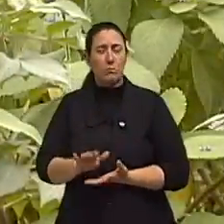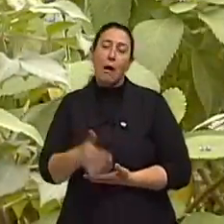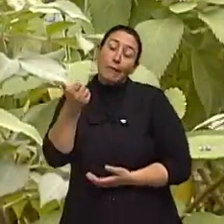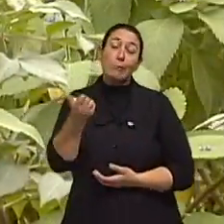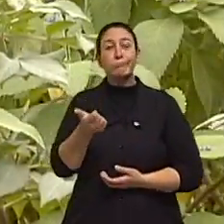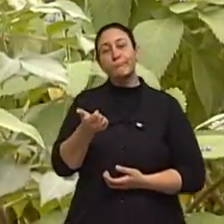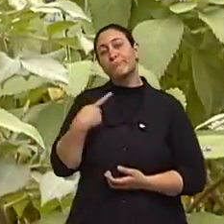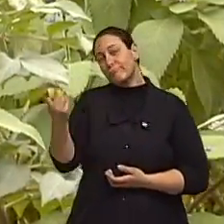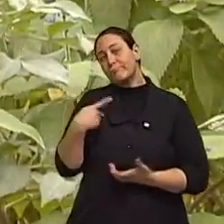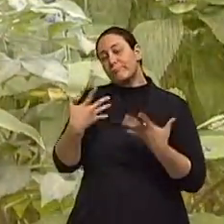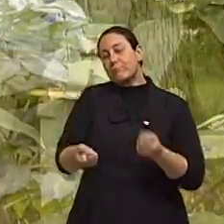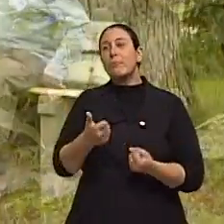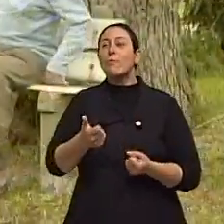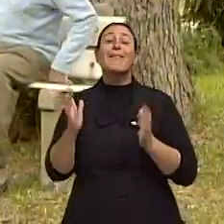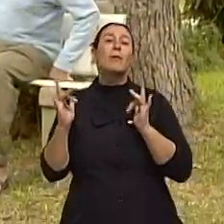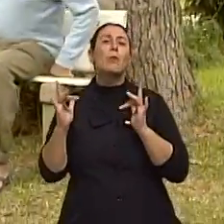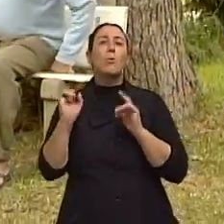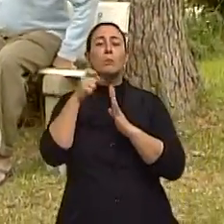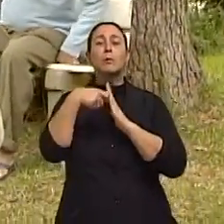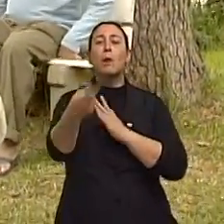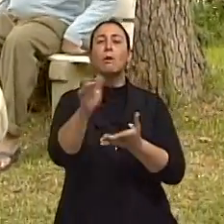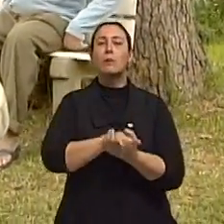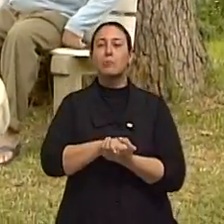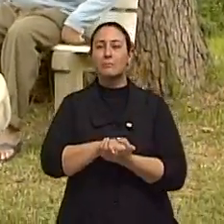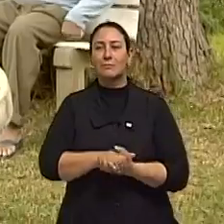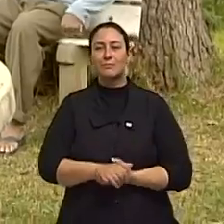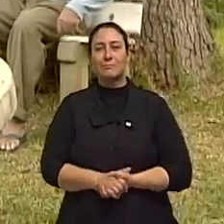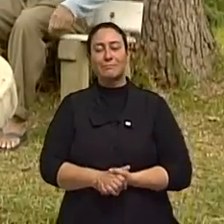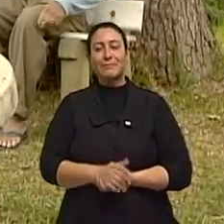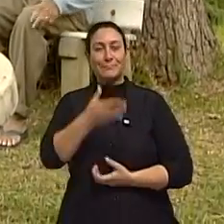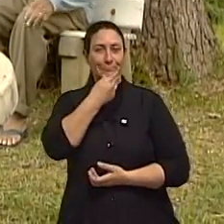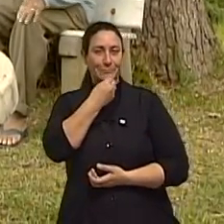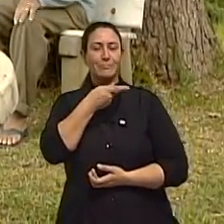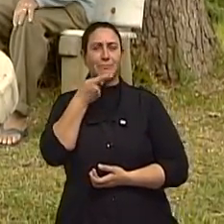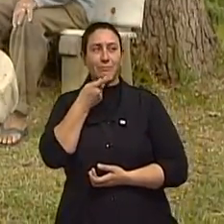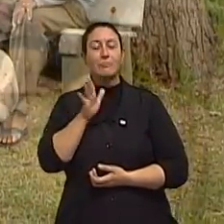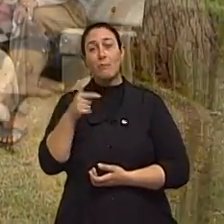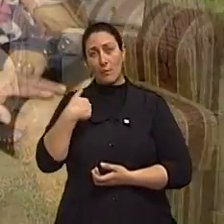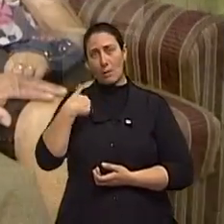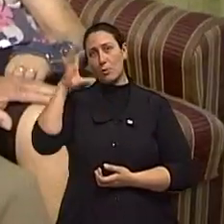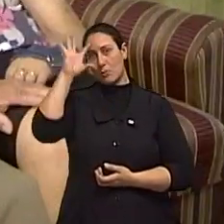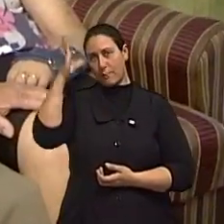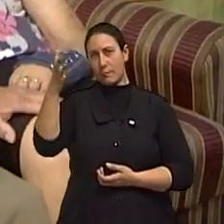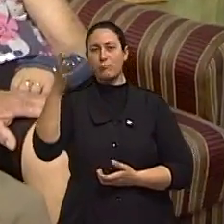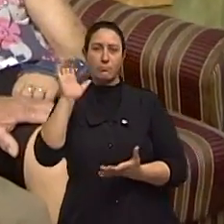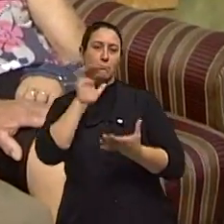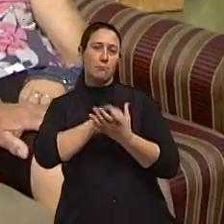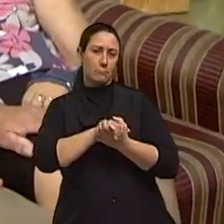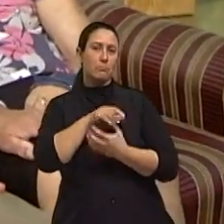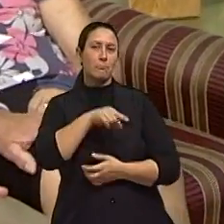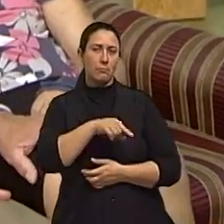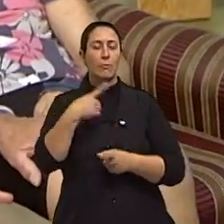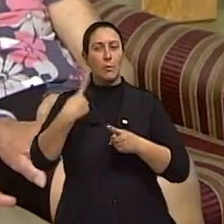começou. Dentre os oito meses, nós casamos. Eu resolvi pedir ela em casamento. E